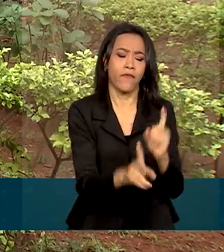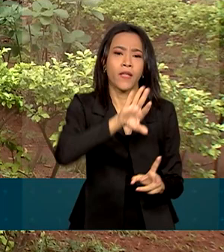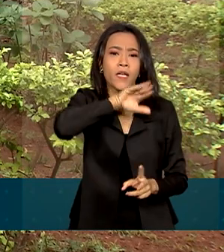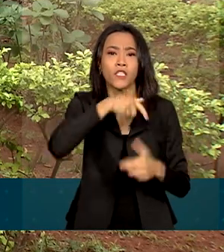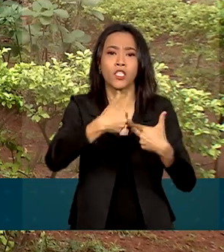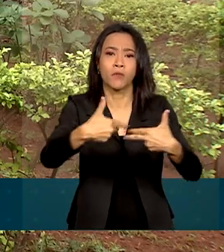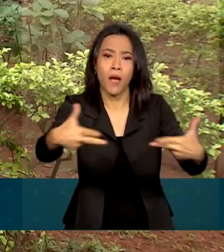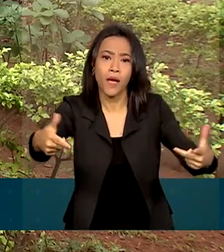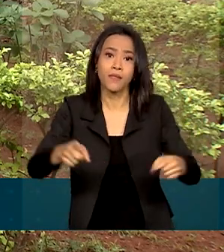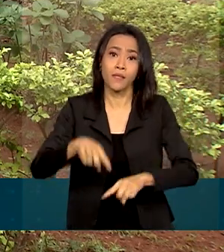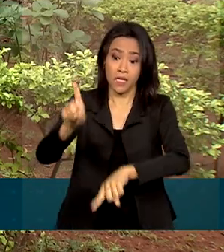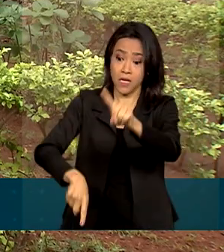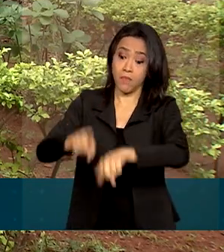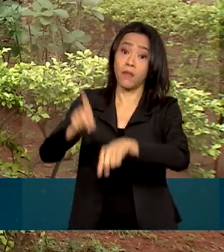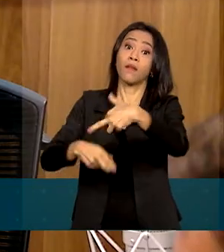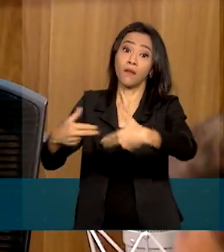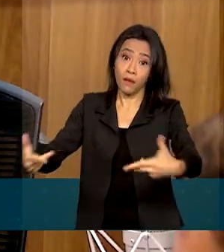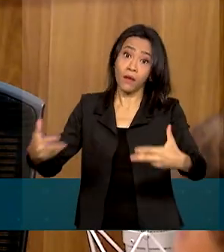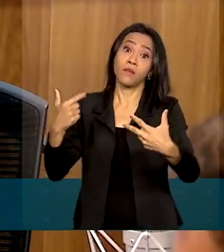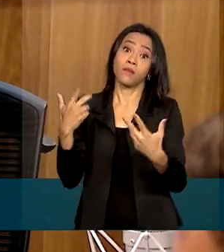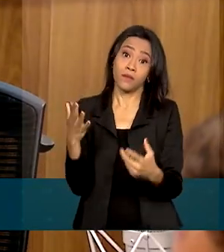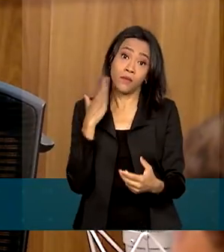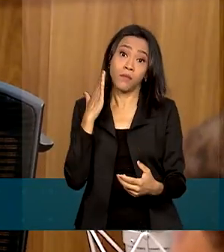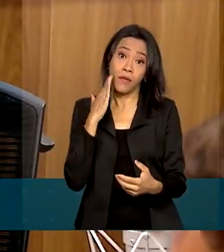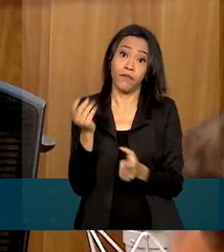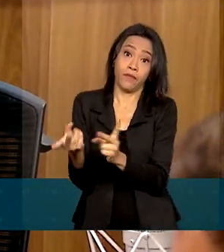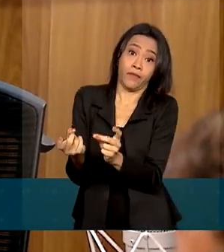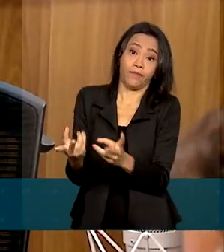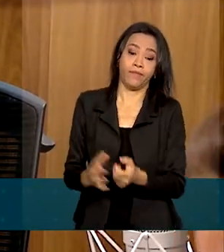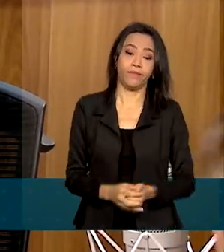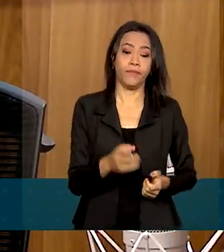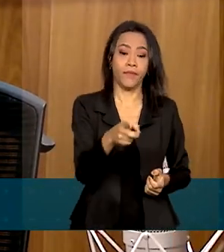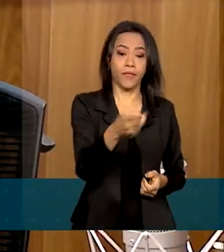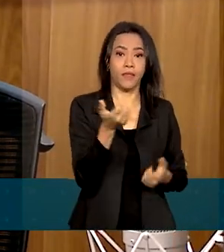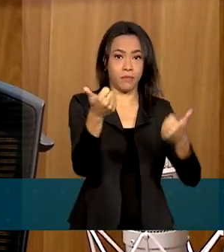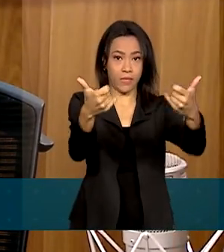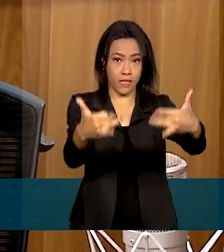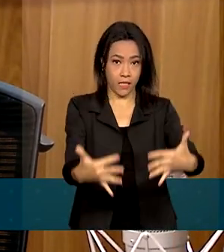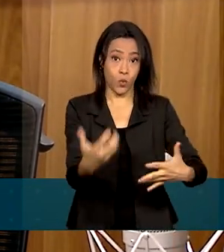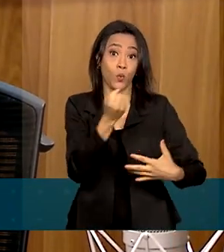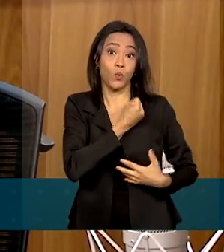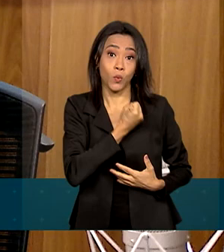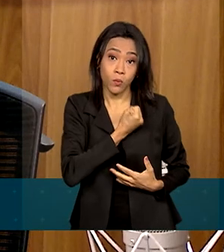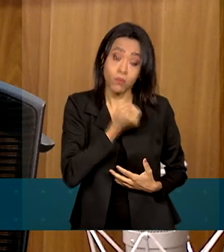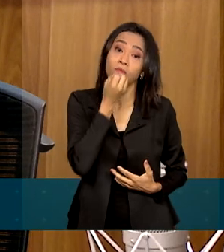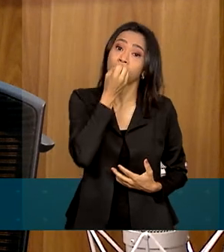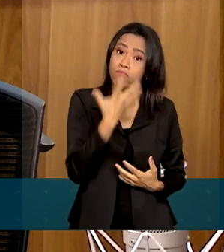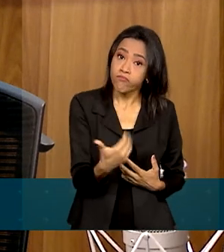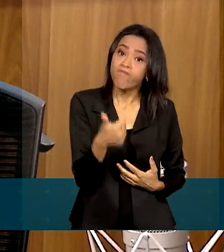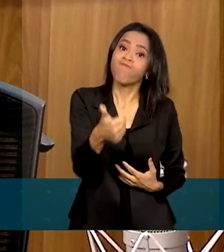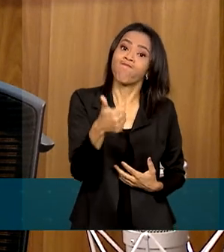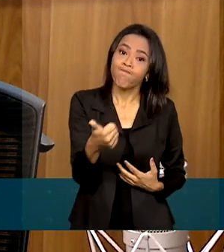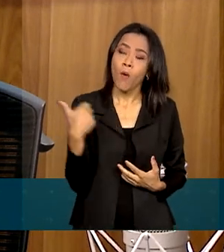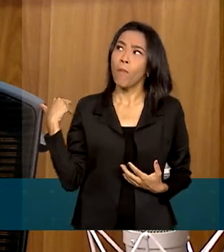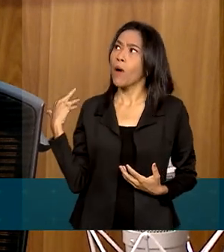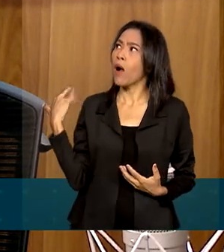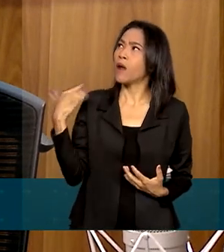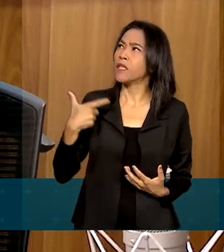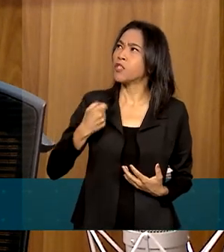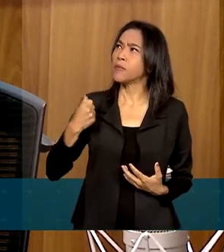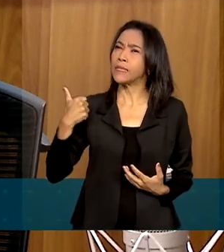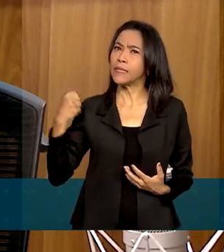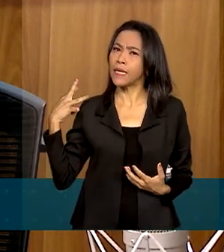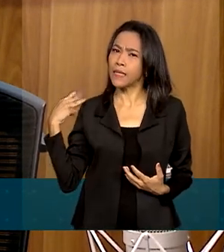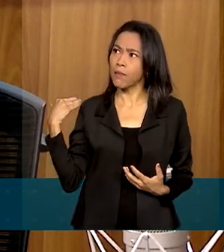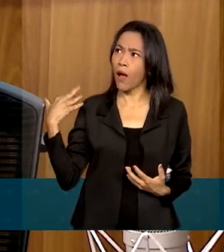contrabando de produtos florestais. Esse é um número bastante expressivo. Uma vez que nós vimos uma sequência de alta desde 2013, nós